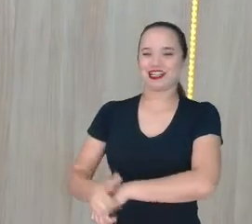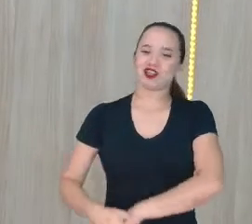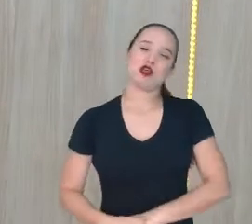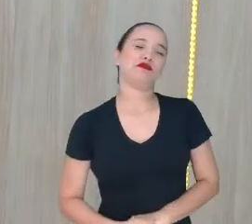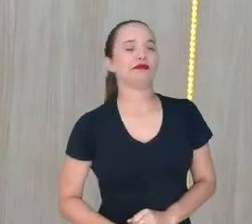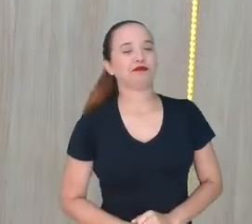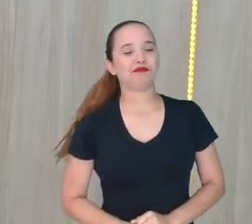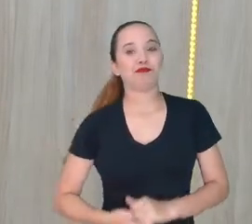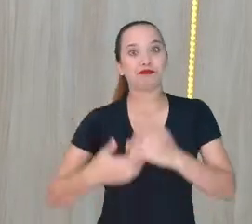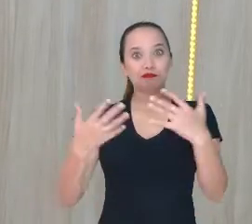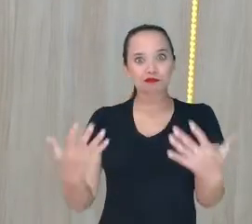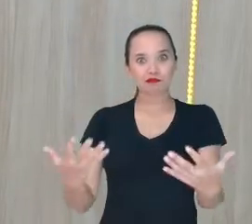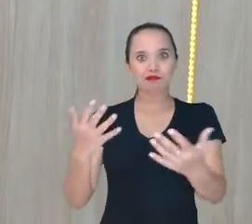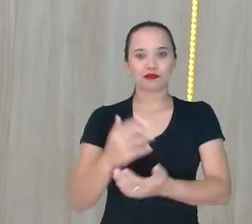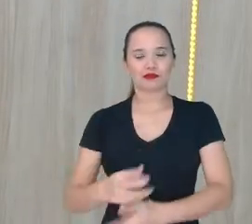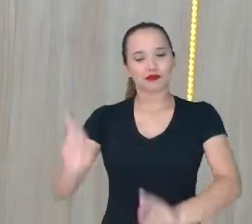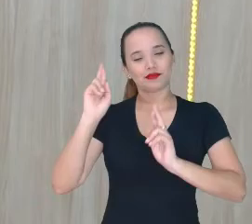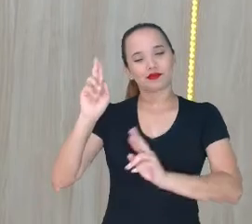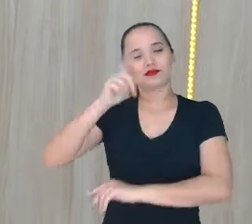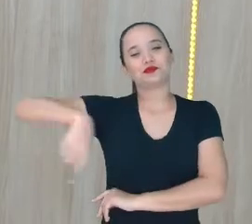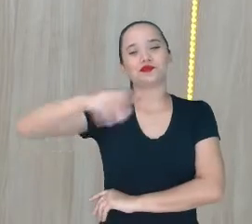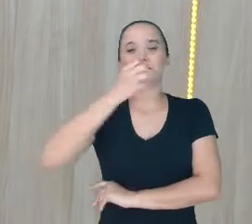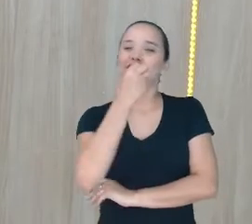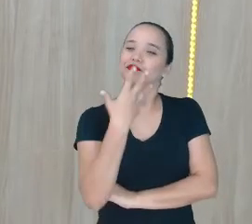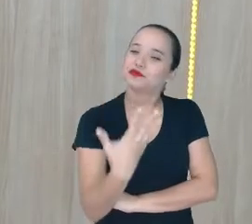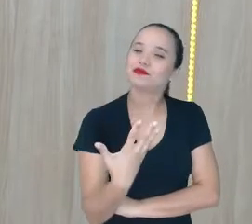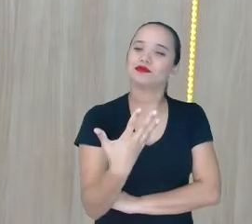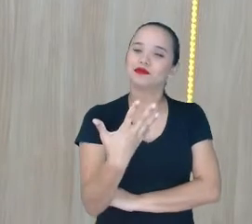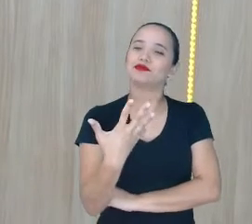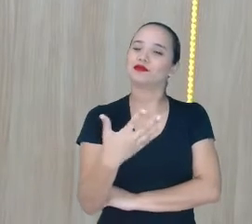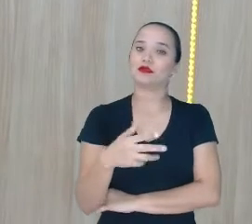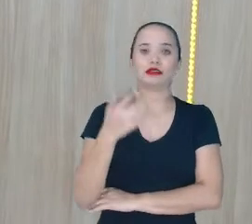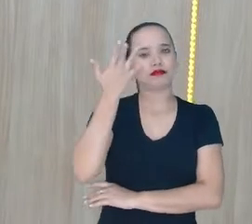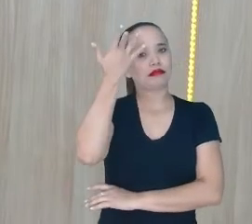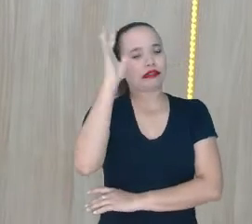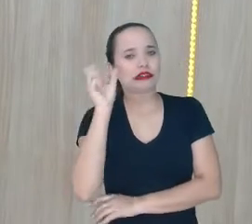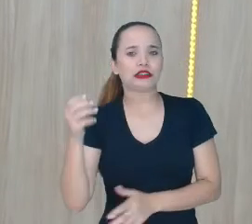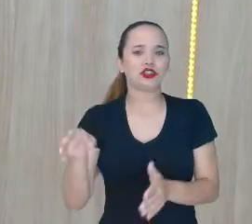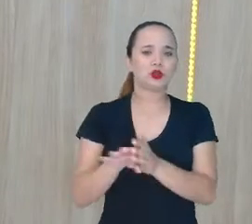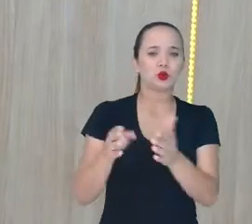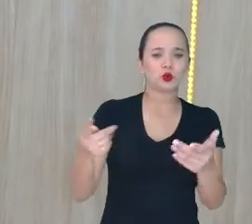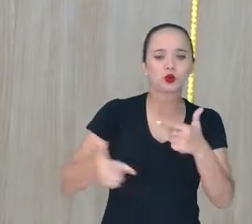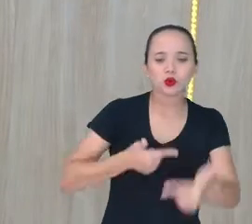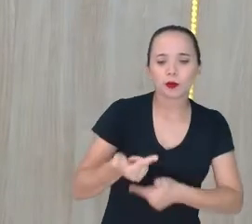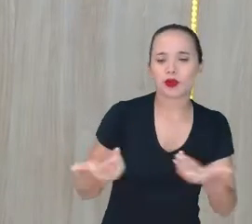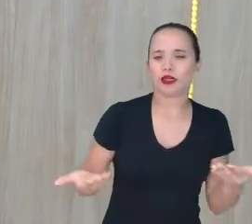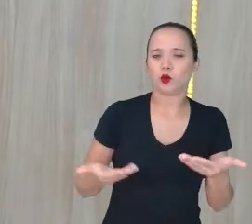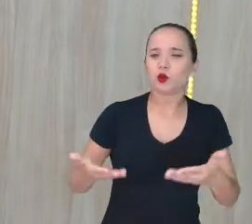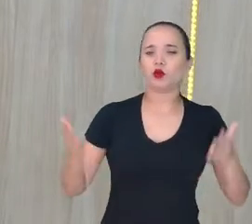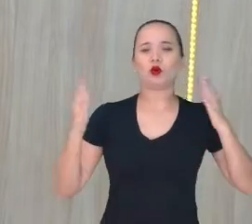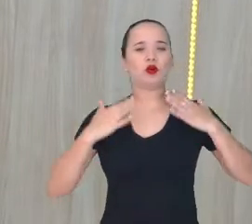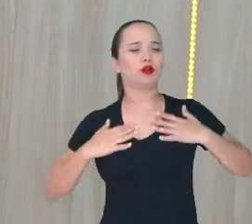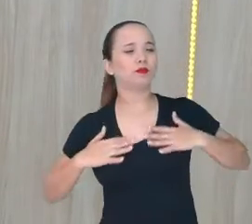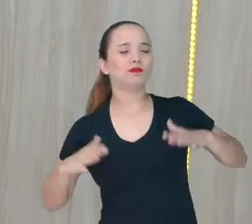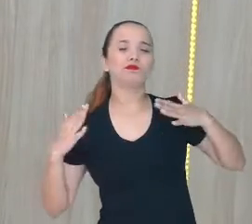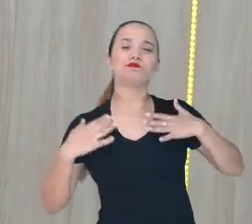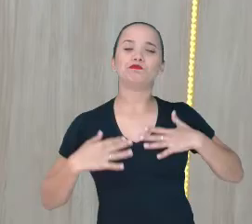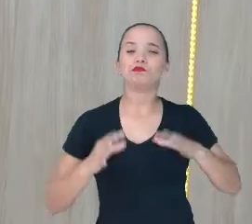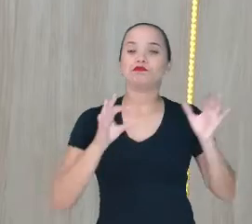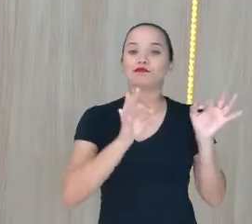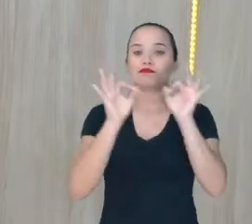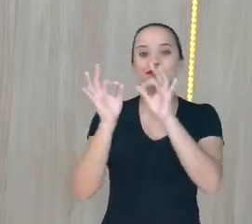ressaltar isso Mas aí, eu espero que você esteja bem aí, não sei se chegou do trabalho, está descansando, assistindo nossas